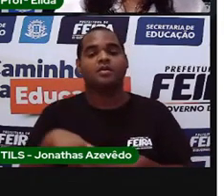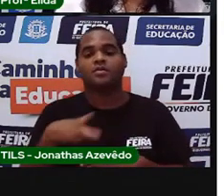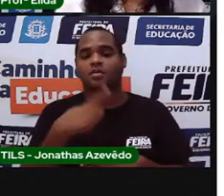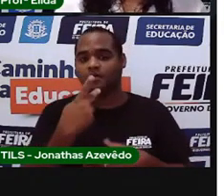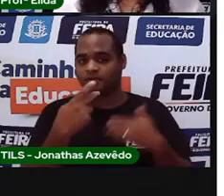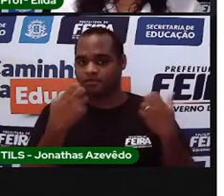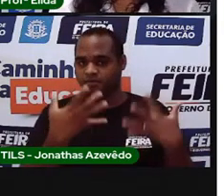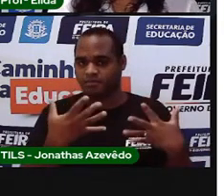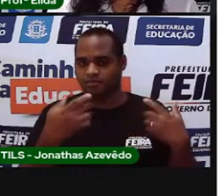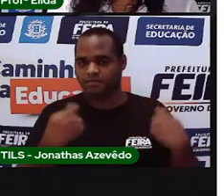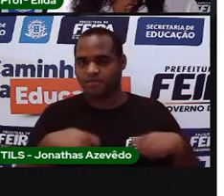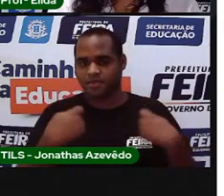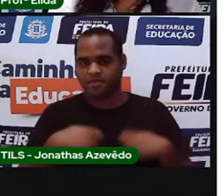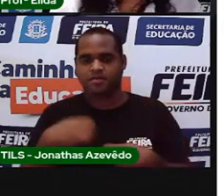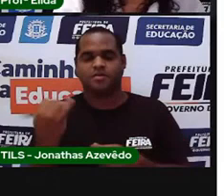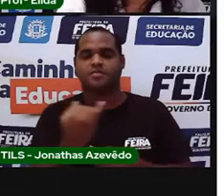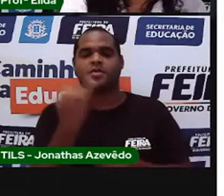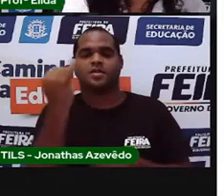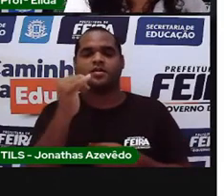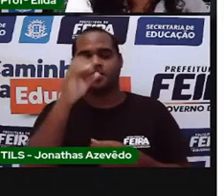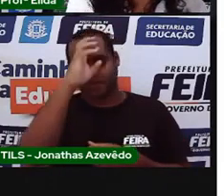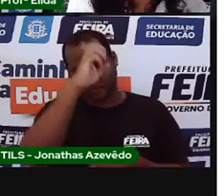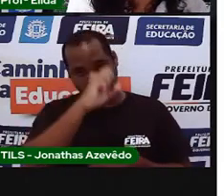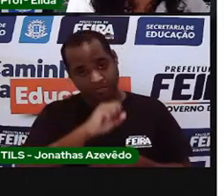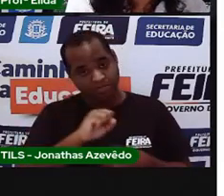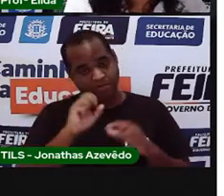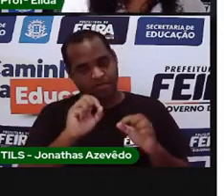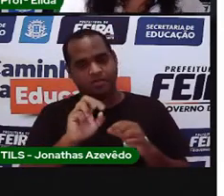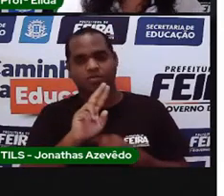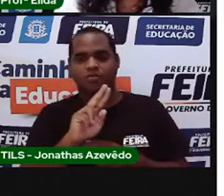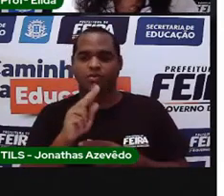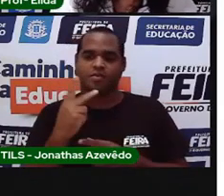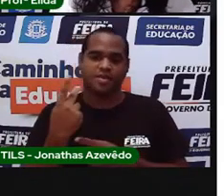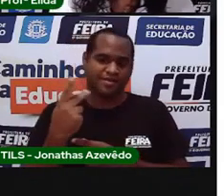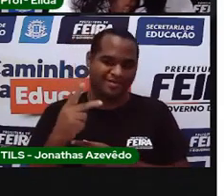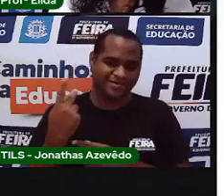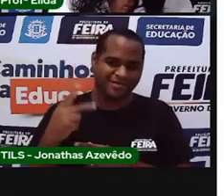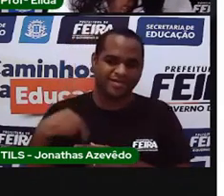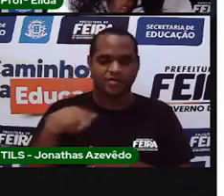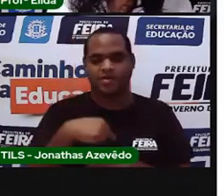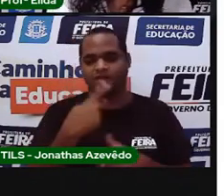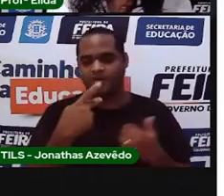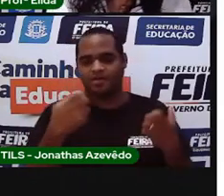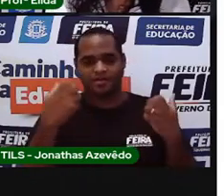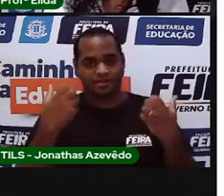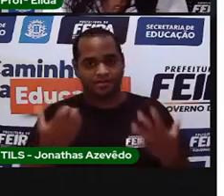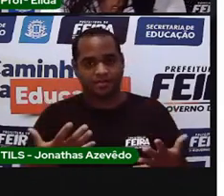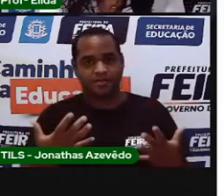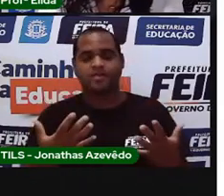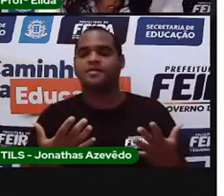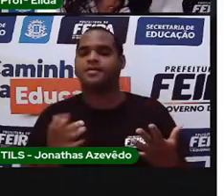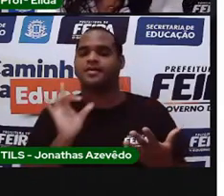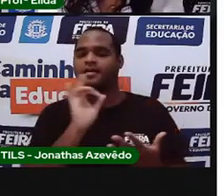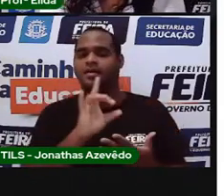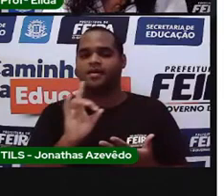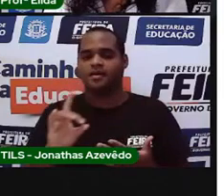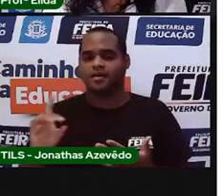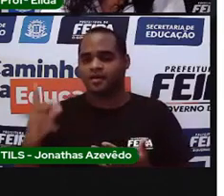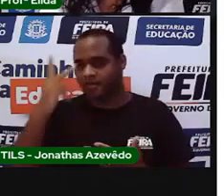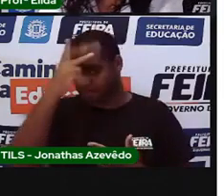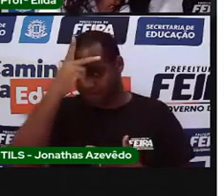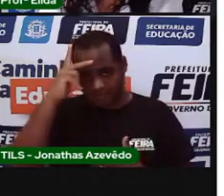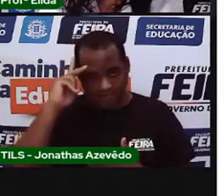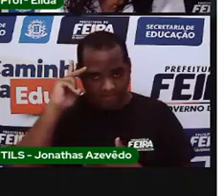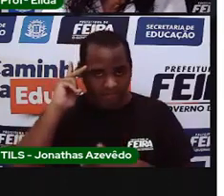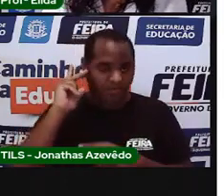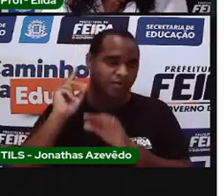precisamos aprender o nome que nós damos a cada pessoa, a